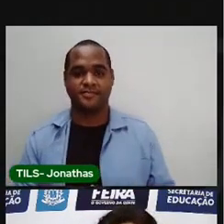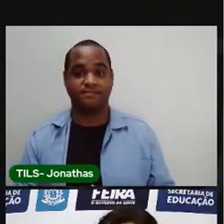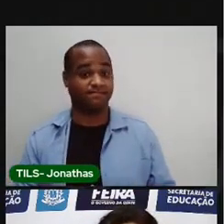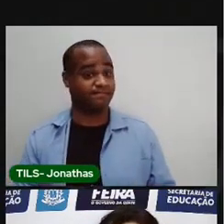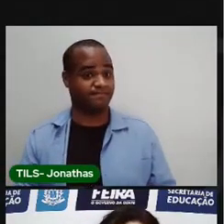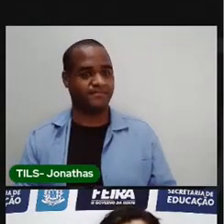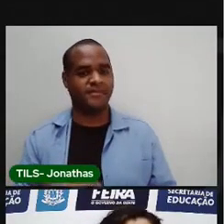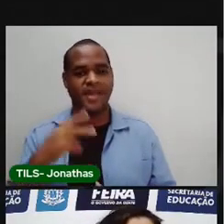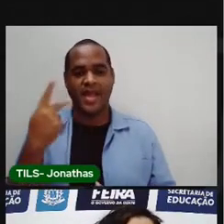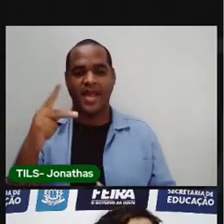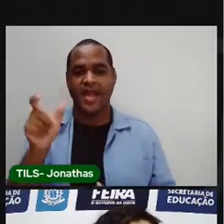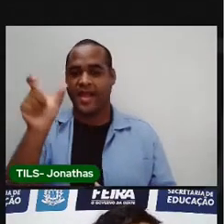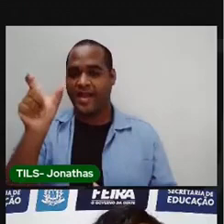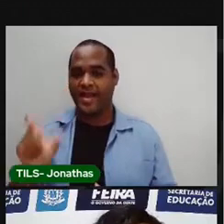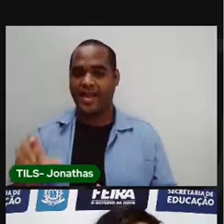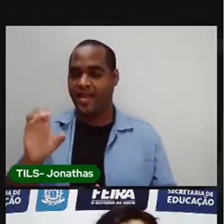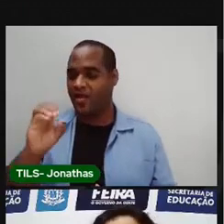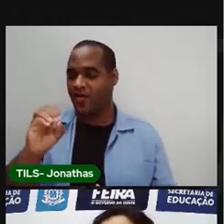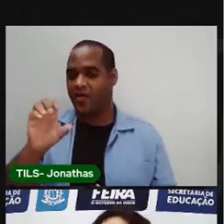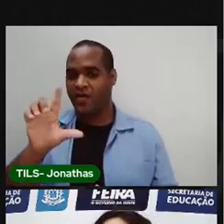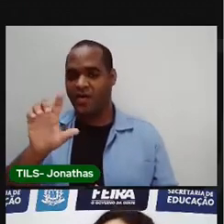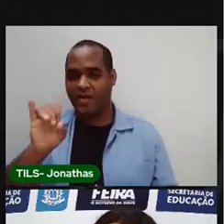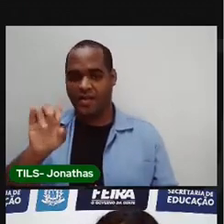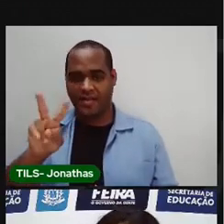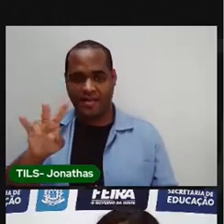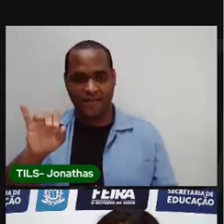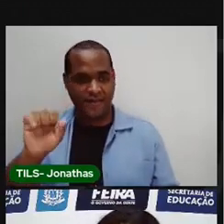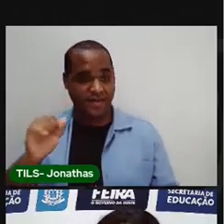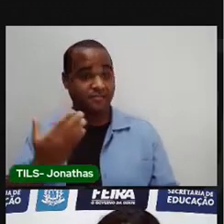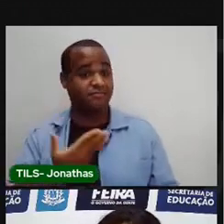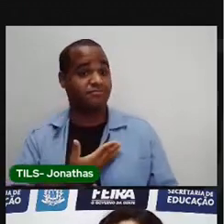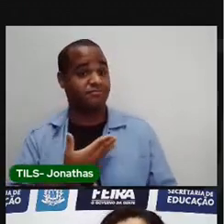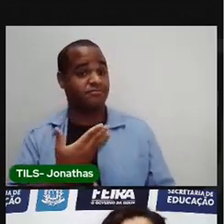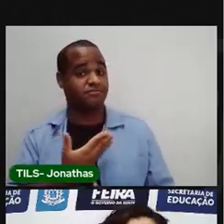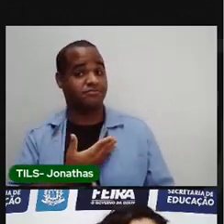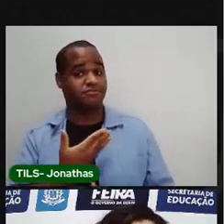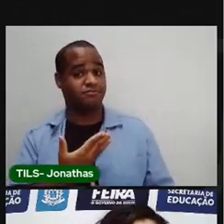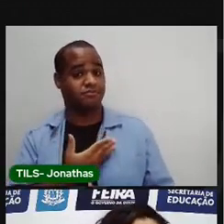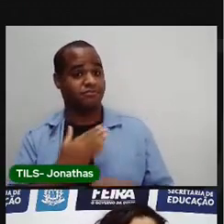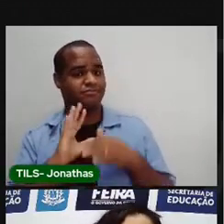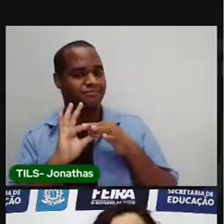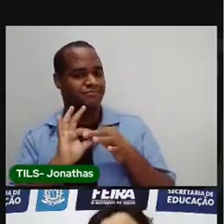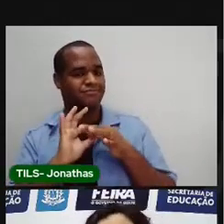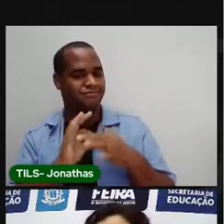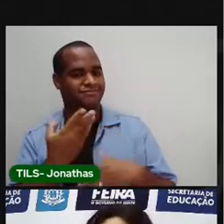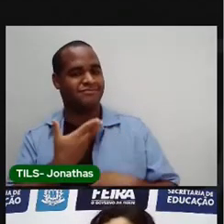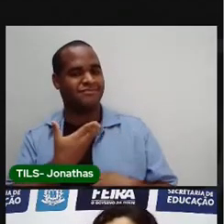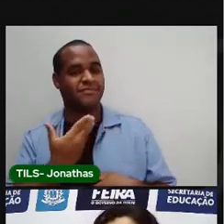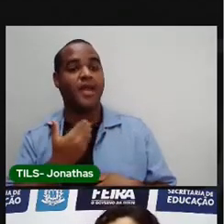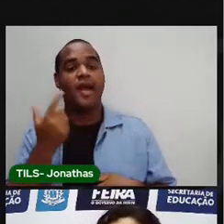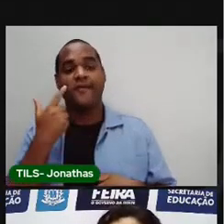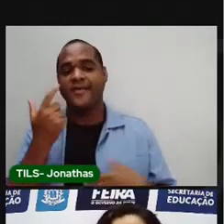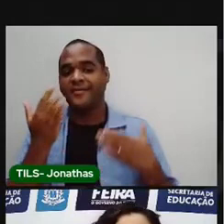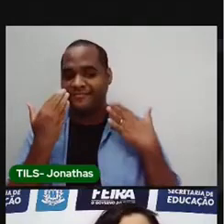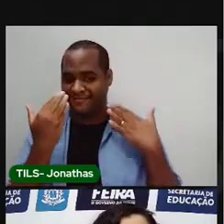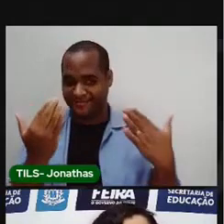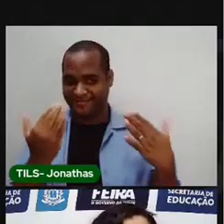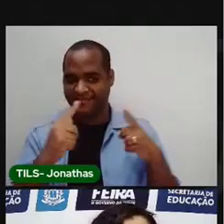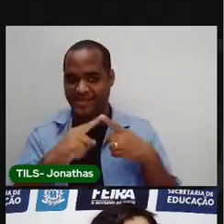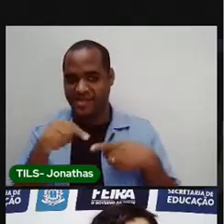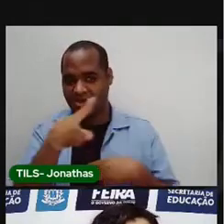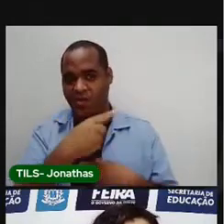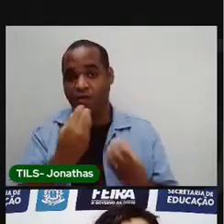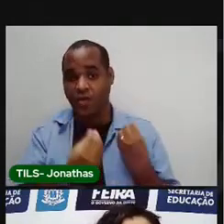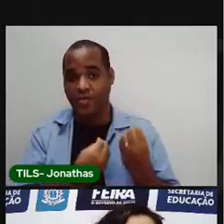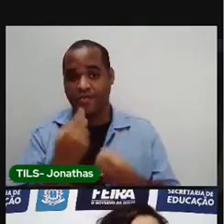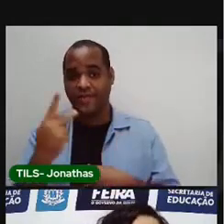Essa aqui é a Olívia. Olívia é minha amiguinha. E eu trouxe a Olívia para mostrar para vocês como é a